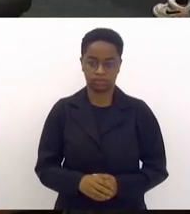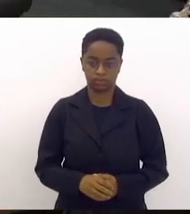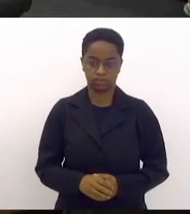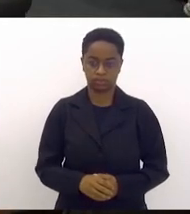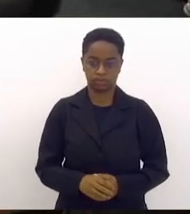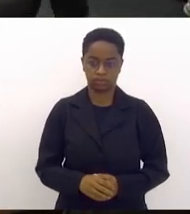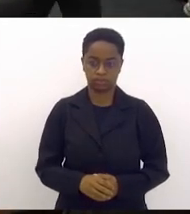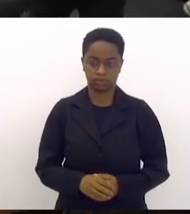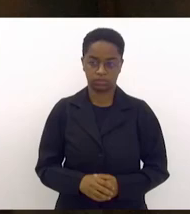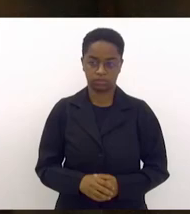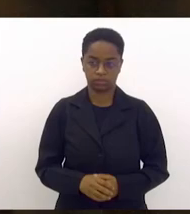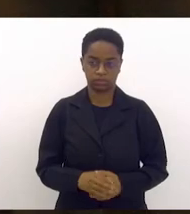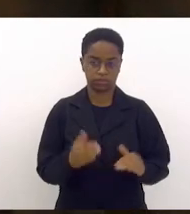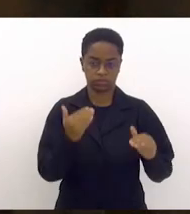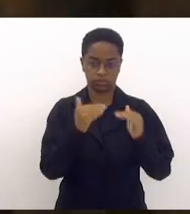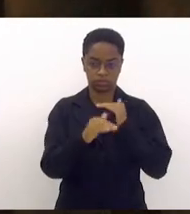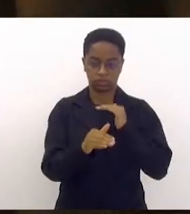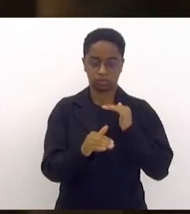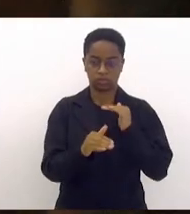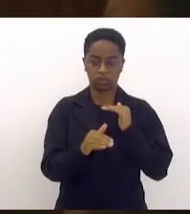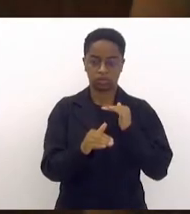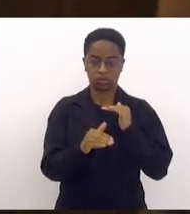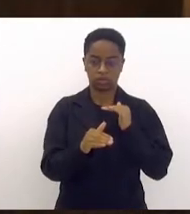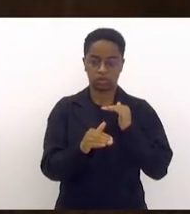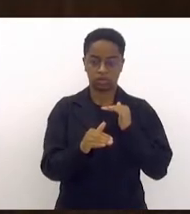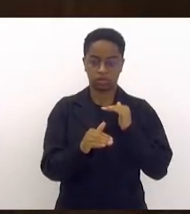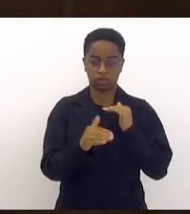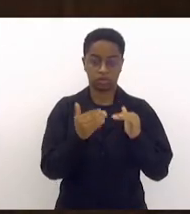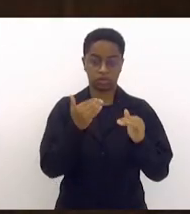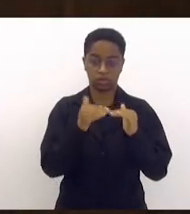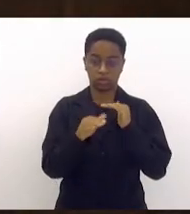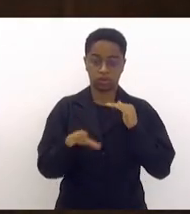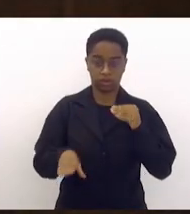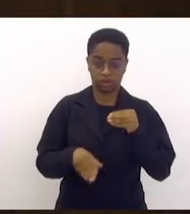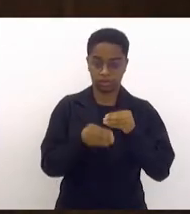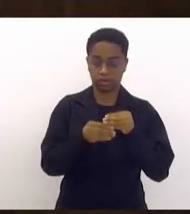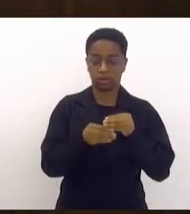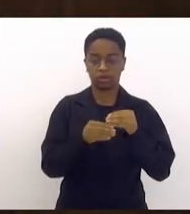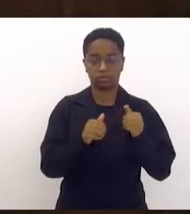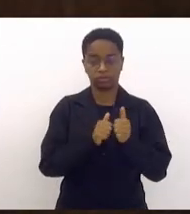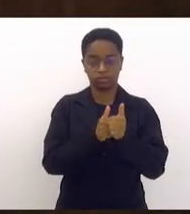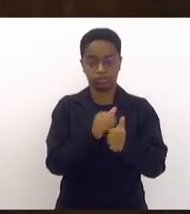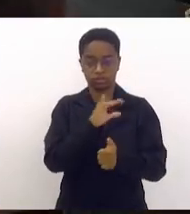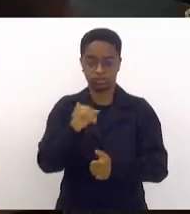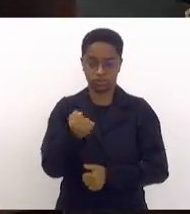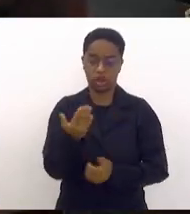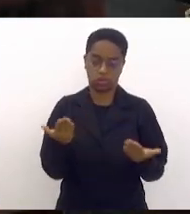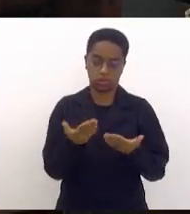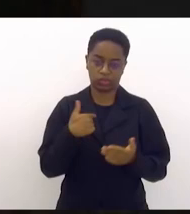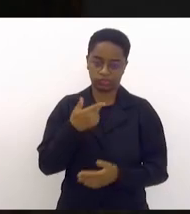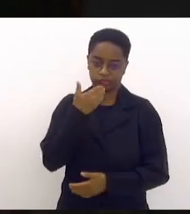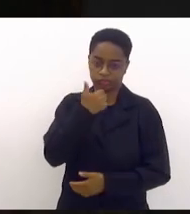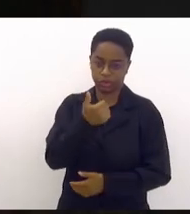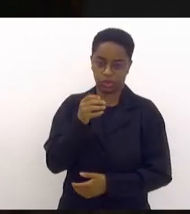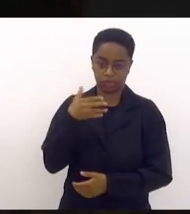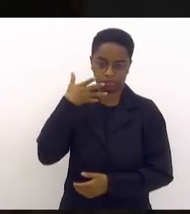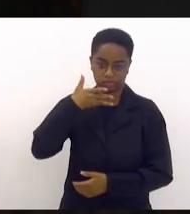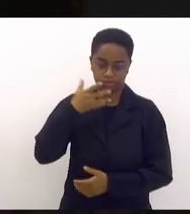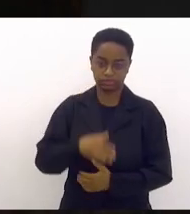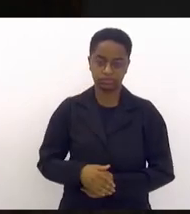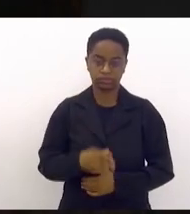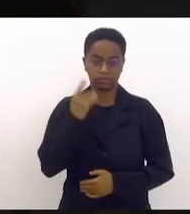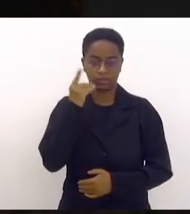Contrar a emenda de acordo com o parecer da CCJ. Perdão, Presidente, agora me instituei melhor. Deputado Munir Neto.